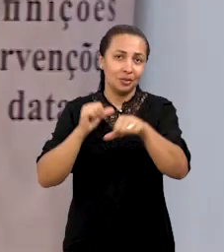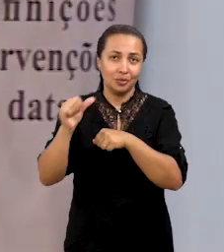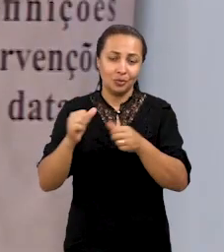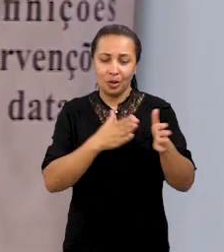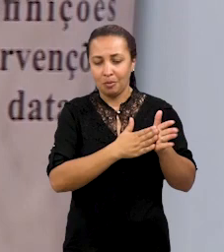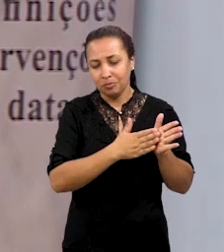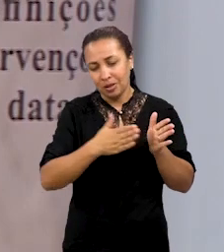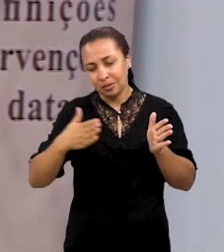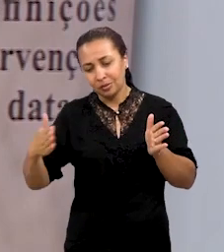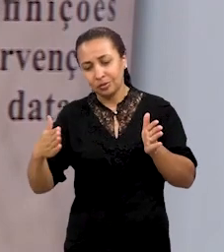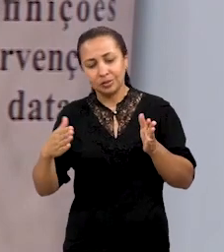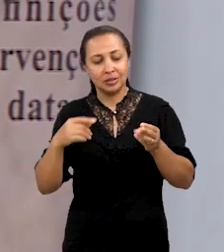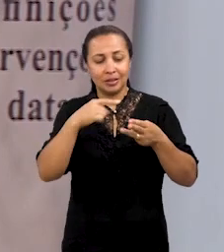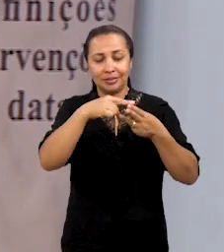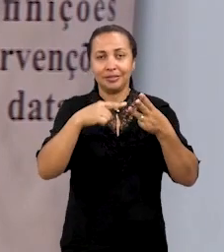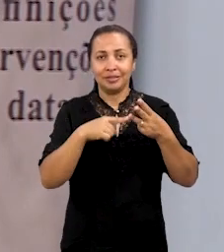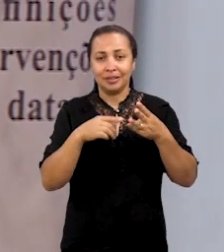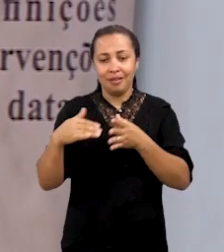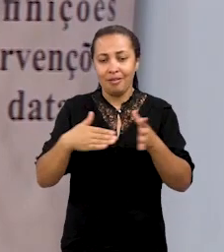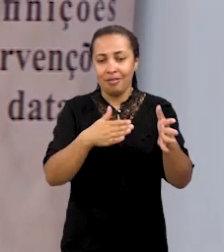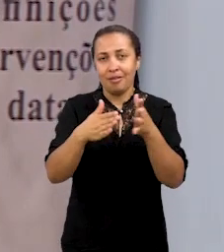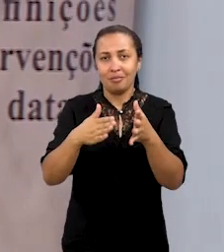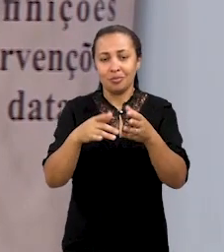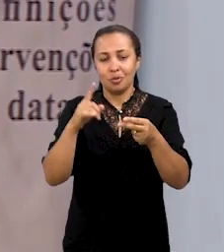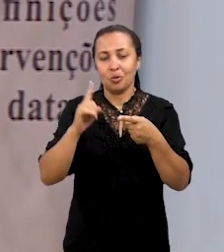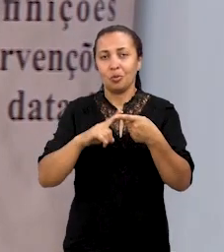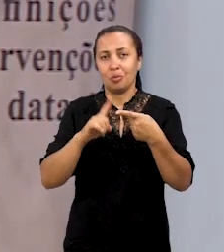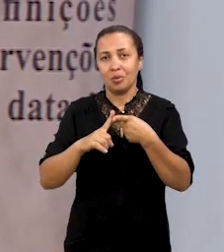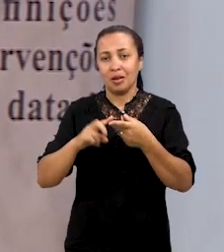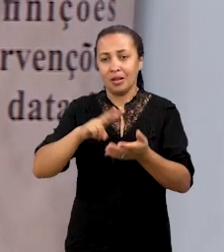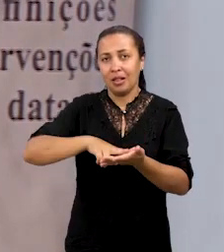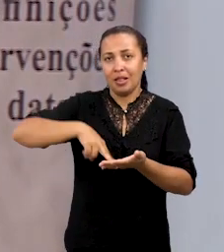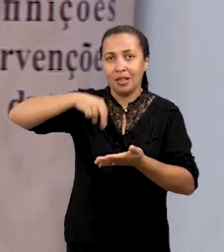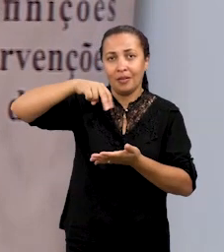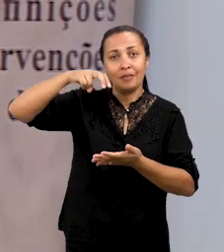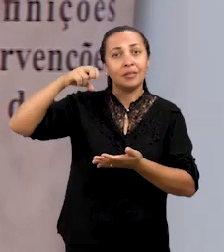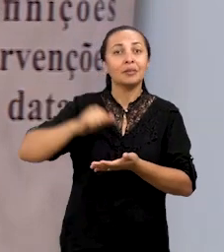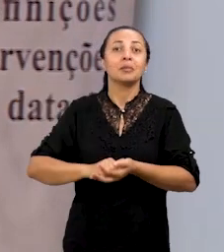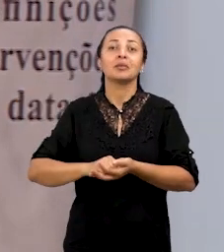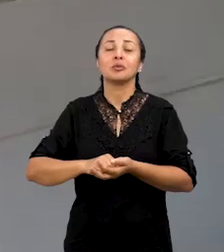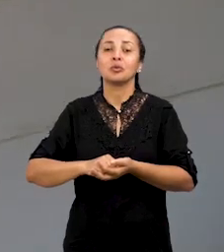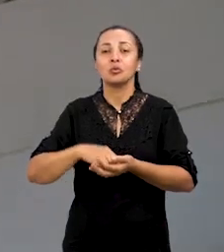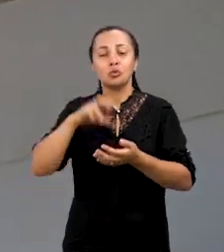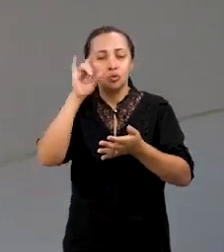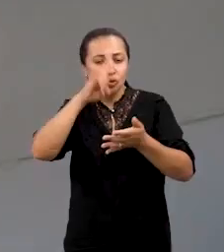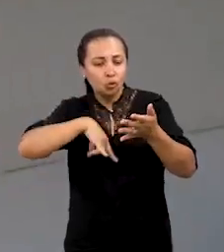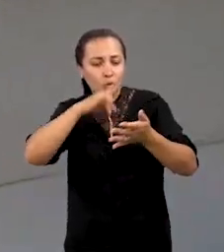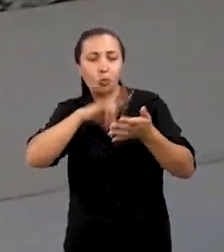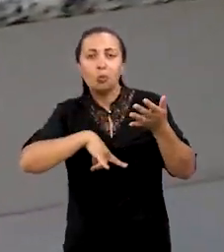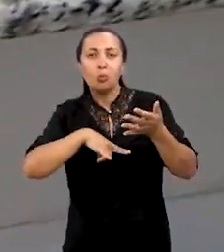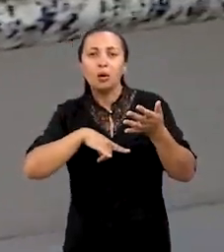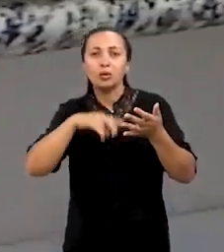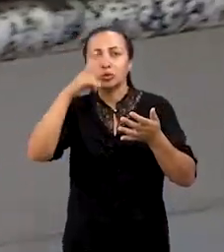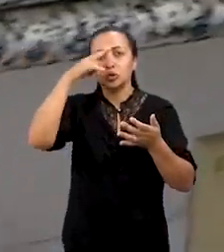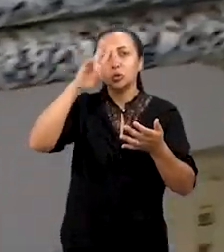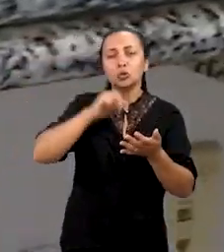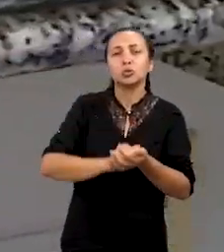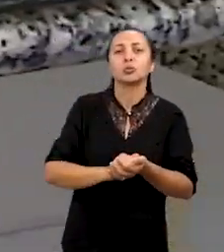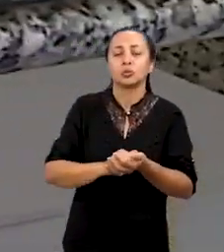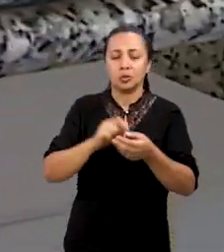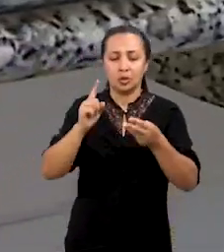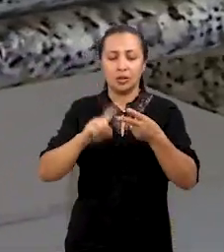basicamente, de três caminhos. A gente tem levantamentos de fontes, de livros e de documentos. A gente tem